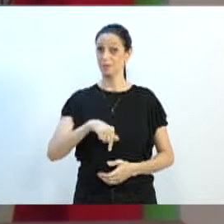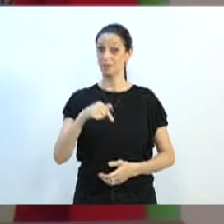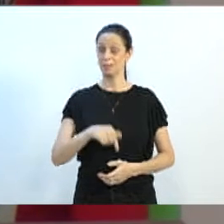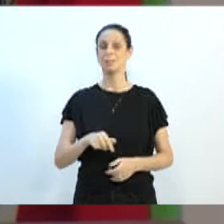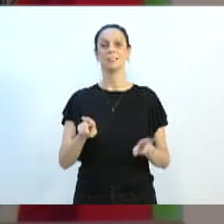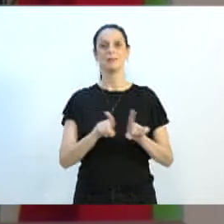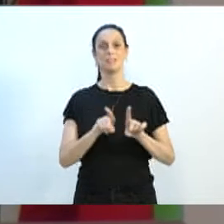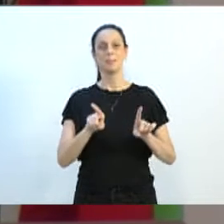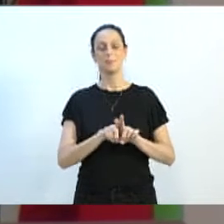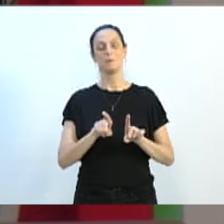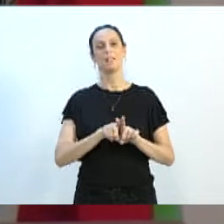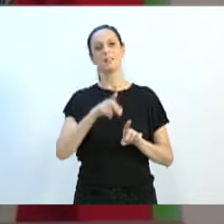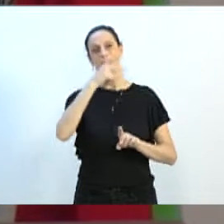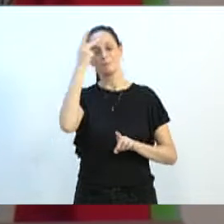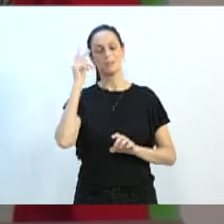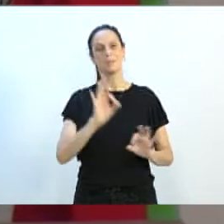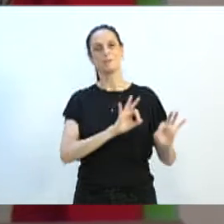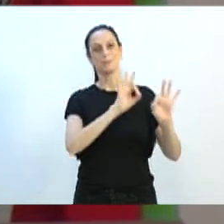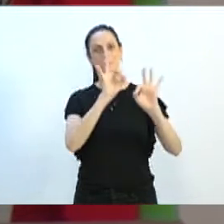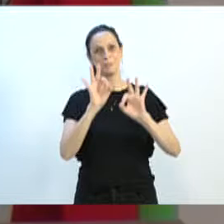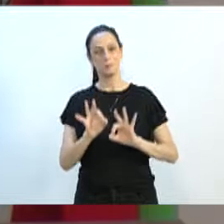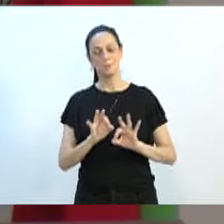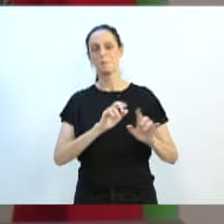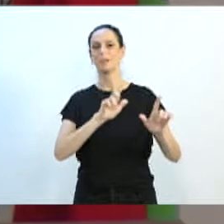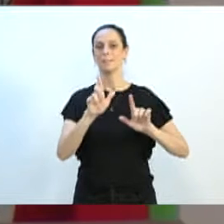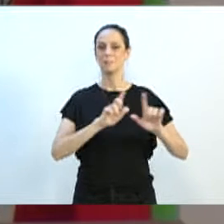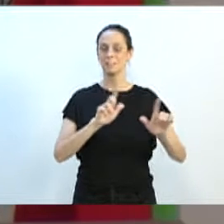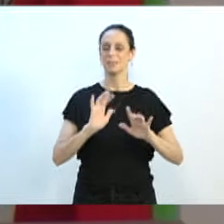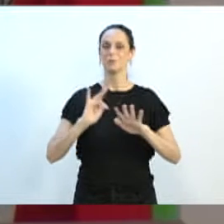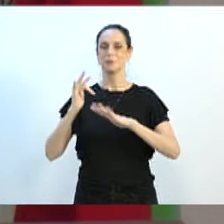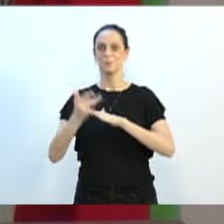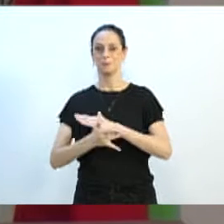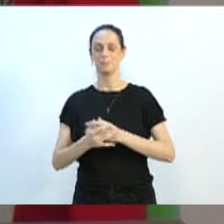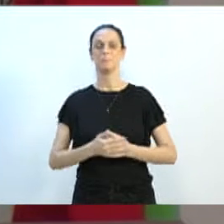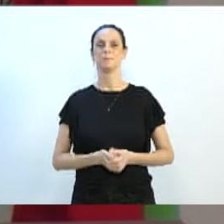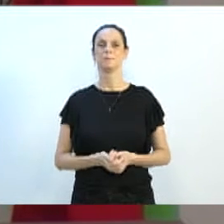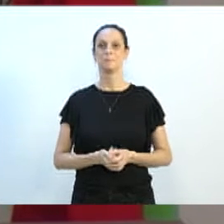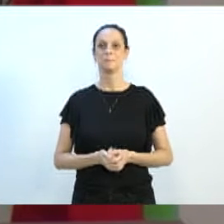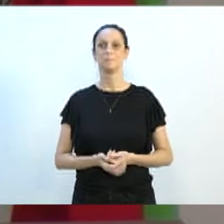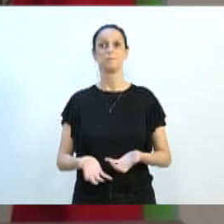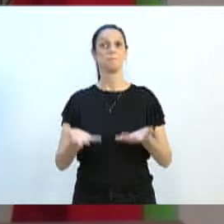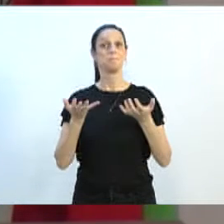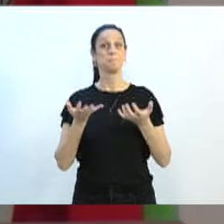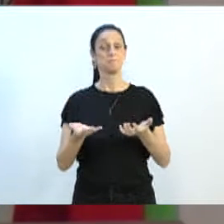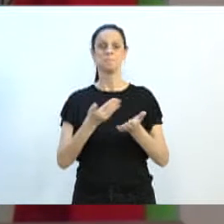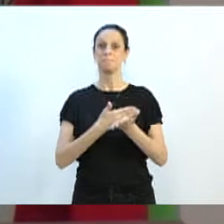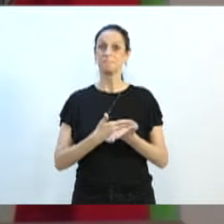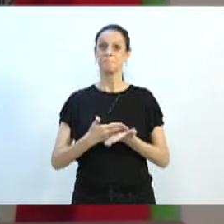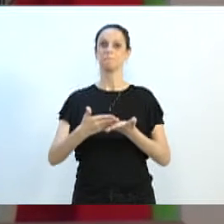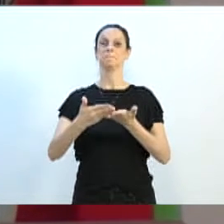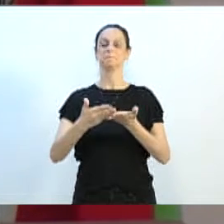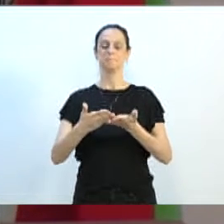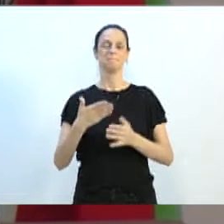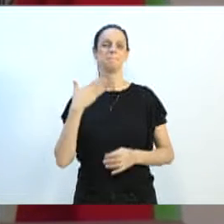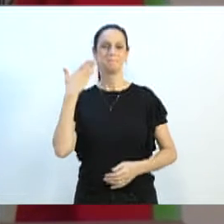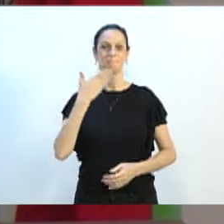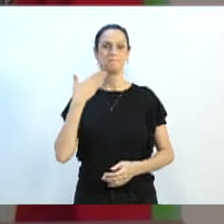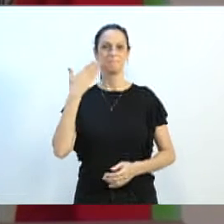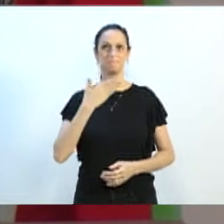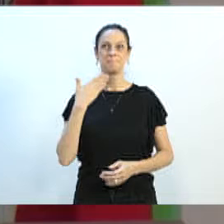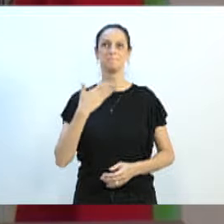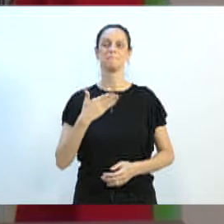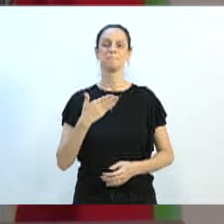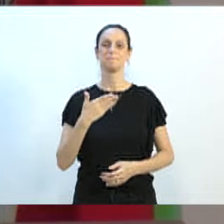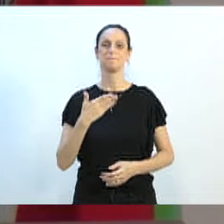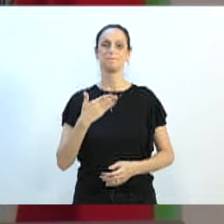acompanham através dos canais de comunicação dessa Casa Legislativa. Queria iniciar aqui também colaborando